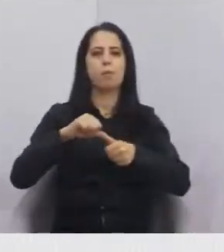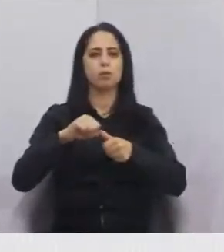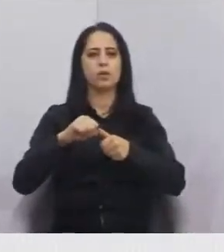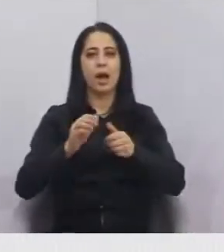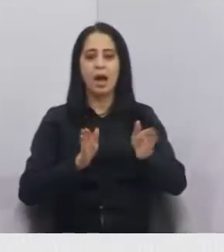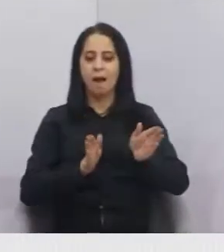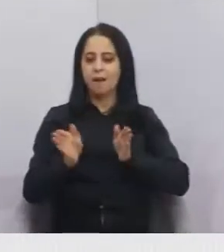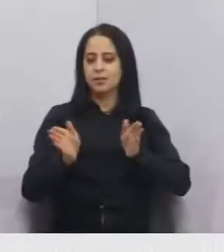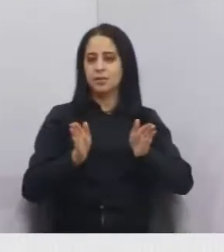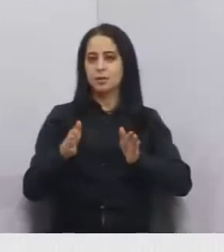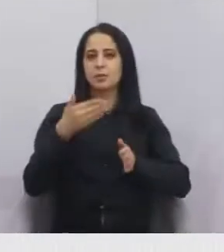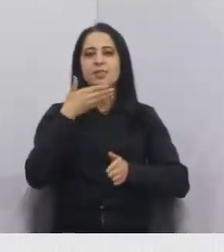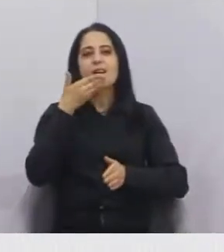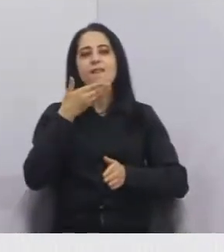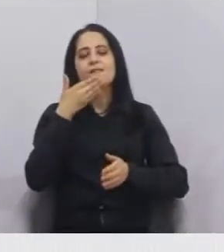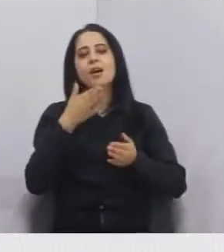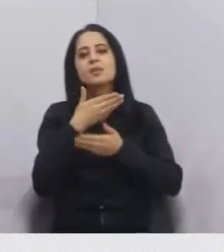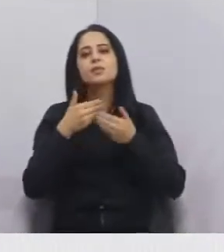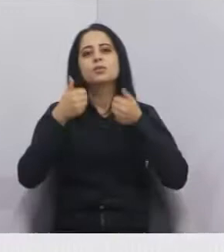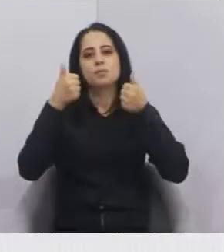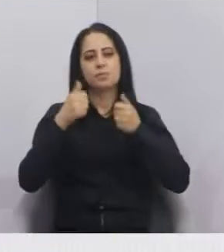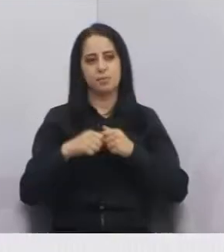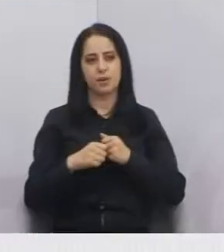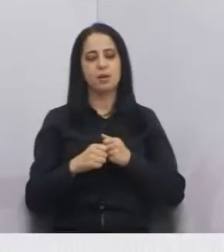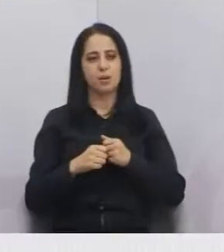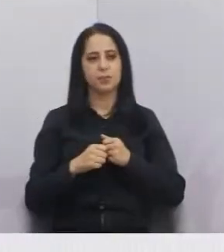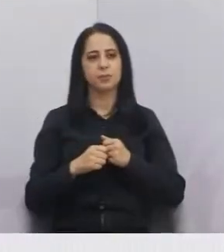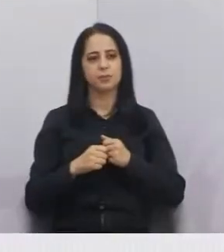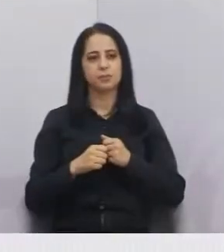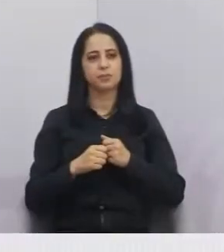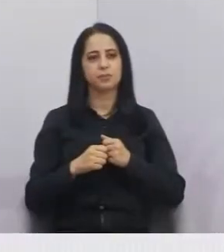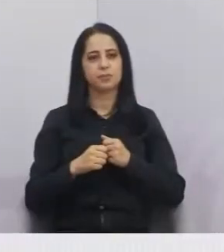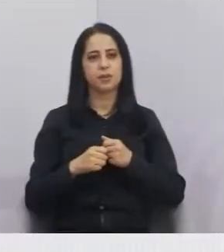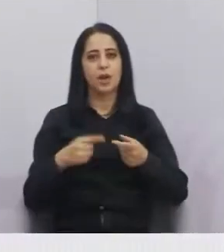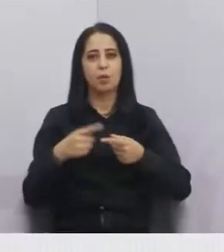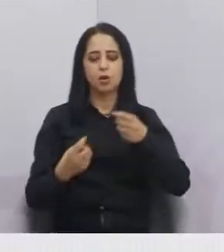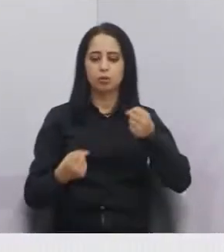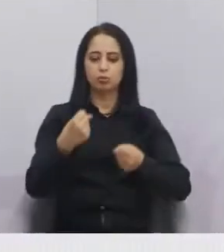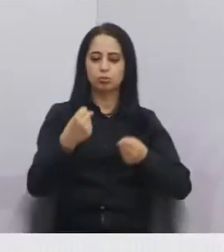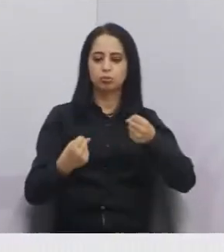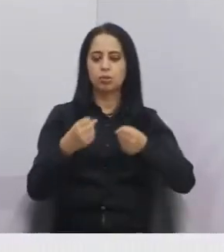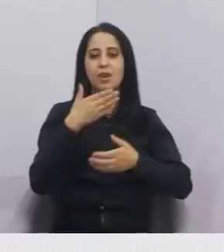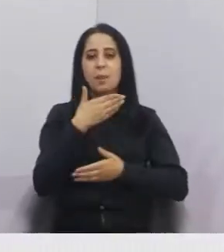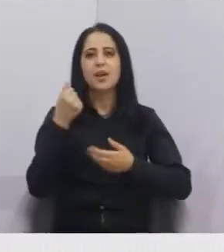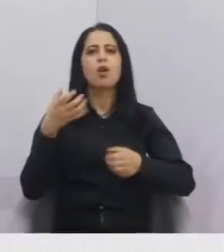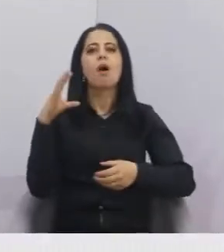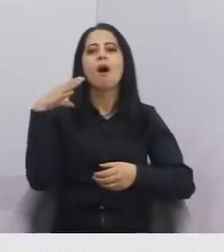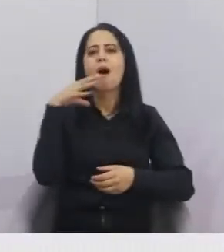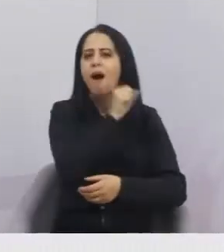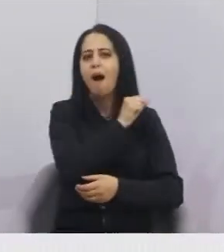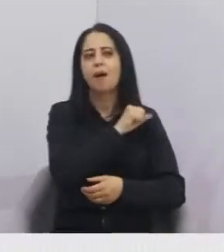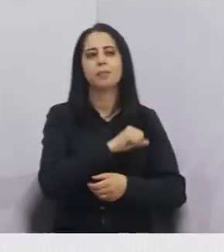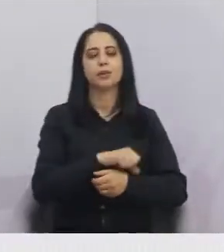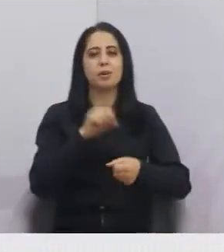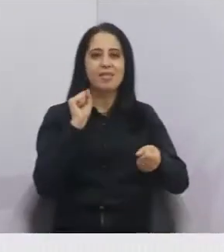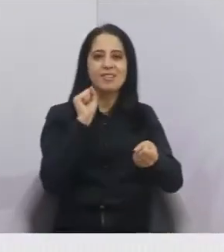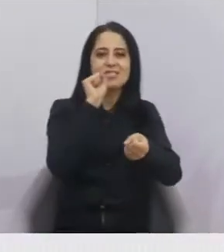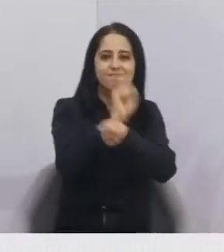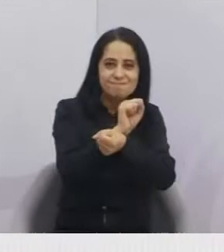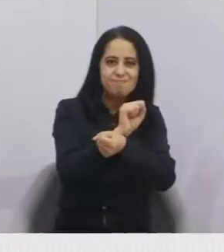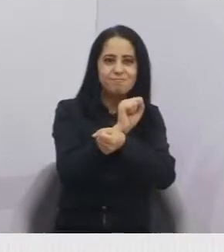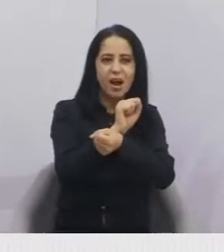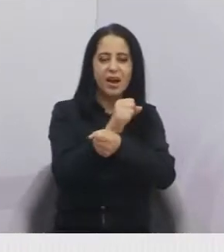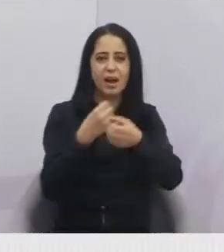acesso ao nosso anel viário aí, Davi Lindo, né? Para poder ter o fluxo de veículo aí com mais rapidez na nossa cidade e parar um pouquinho esse